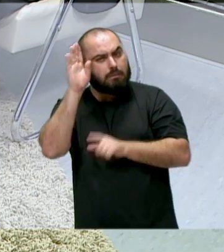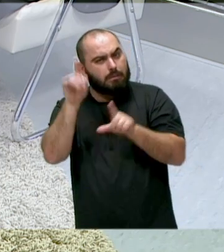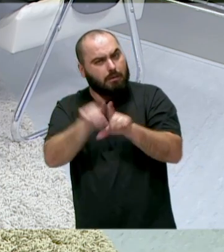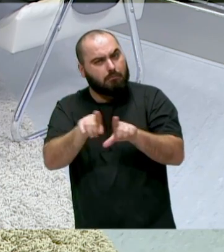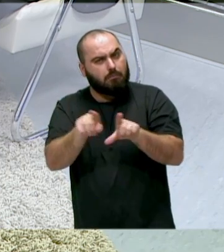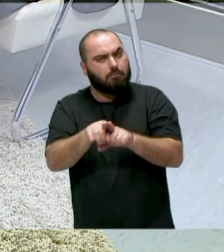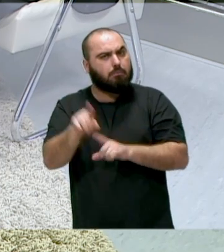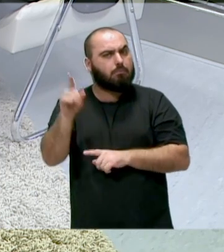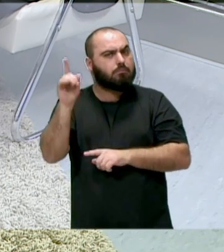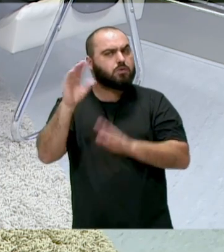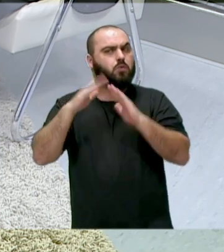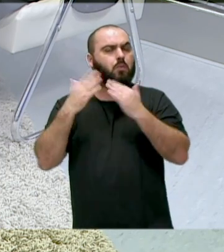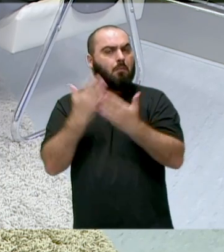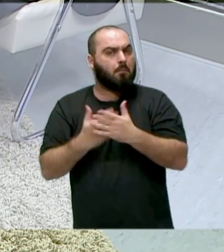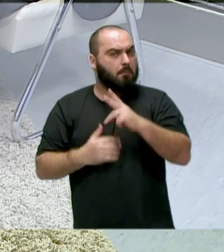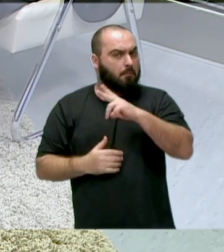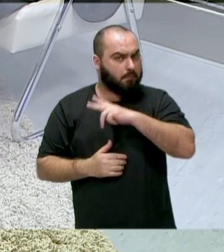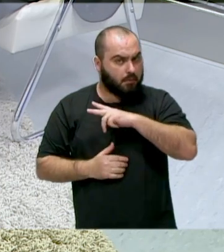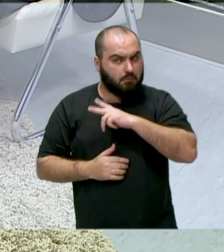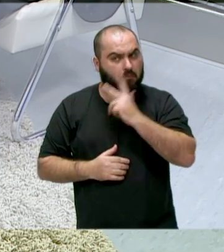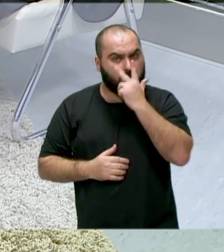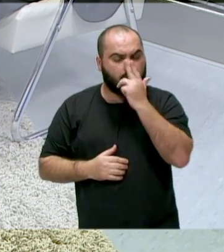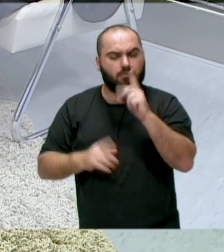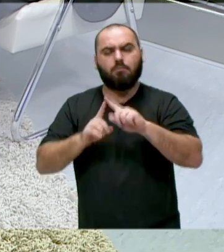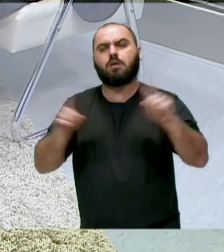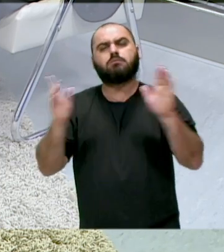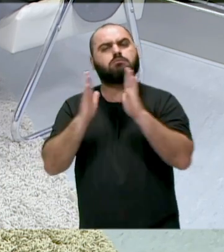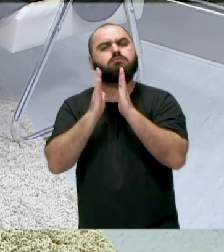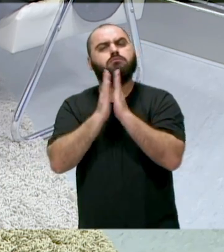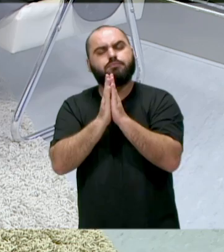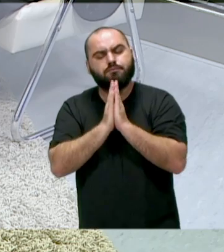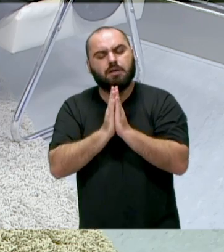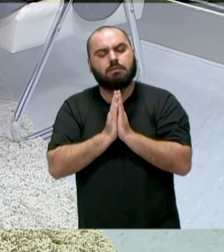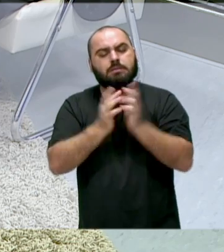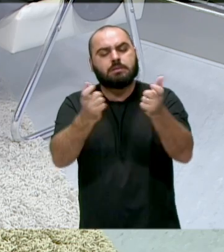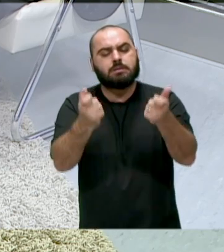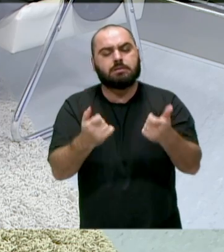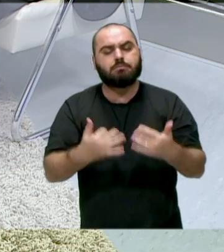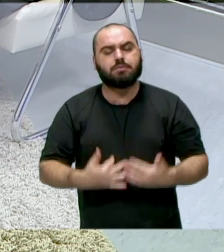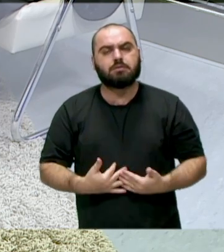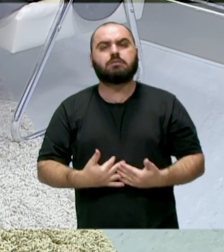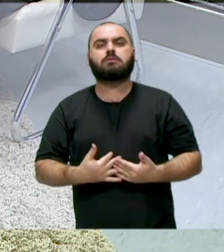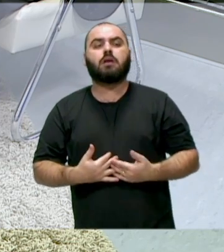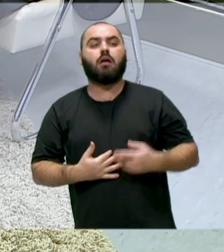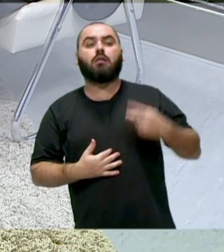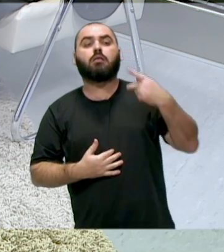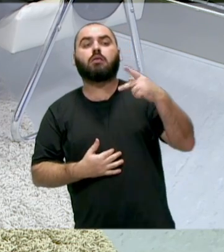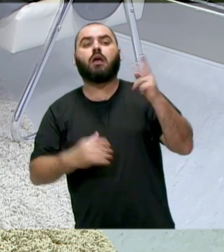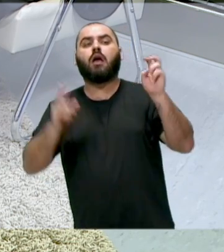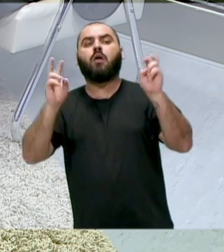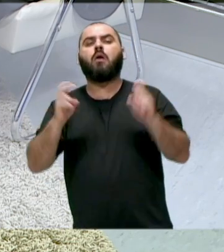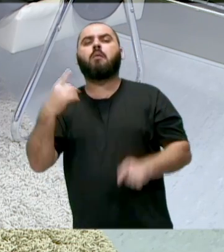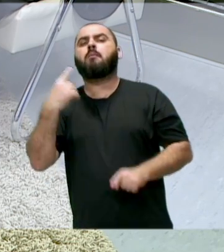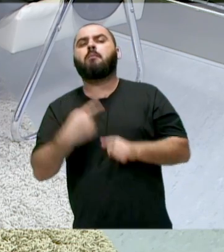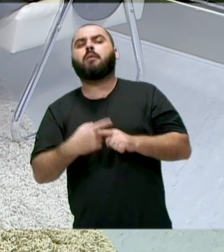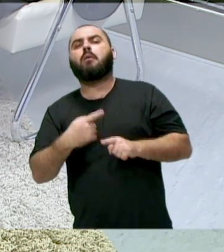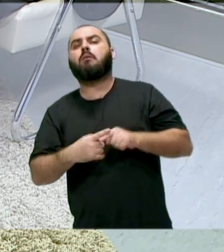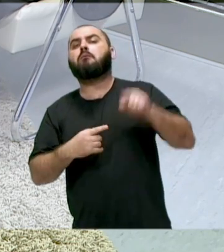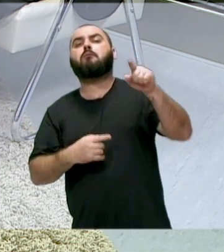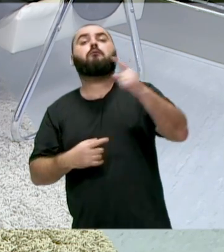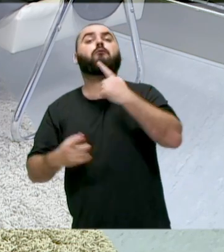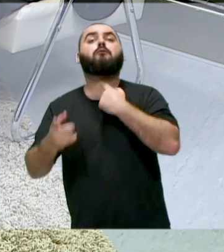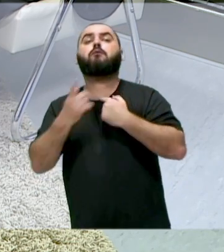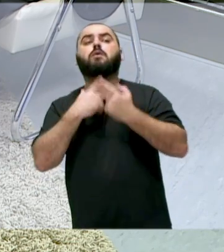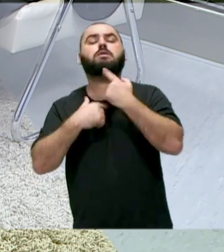escola privada, mas eu queria que o senhor falasse um pouquinho a respeito da importância dessa mobilização política, por que o senhor se engajou também nisso